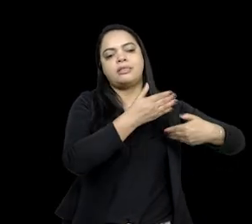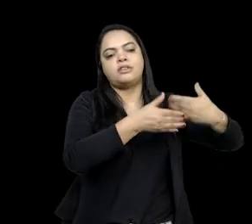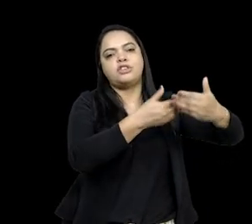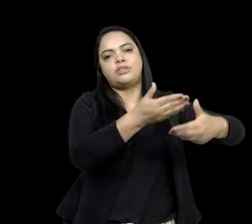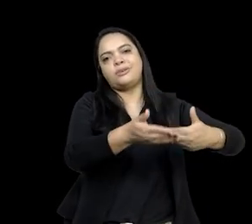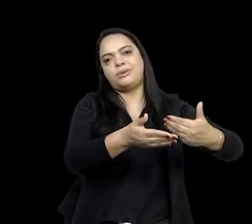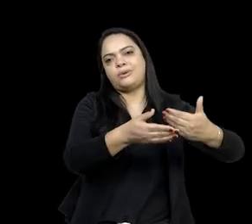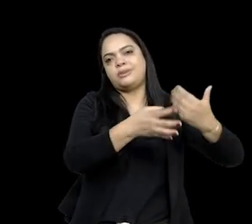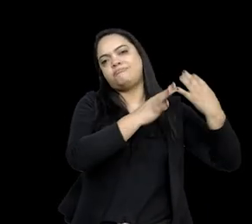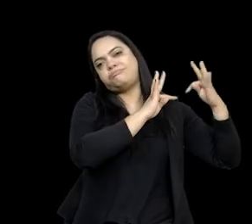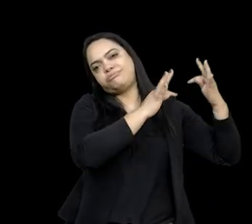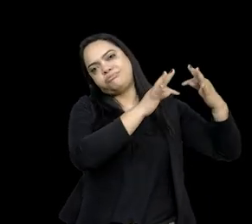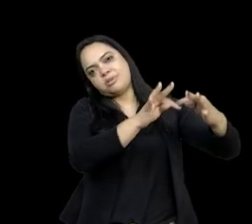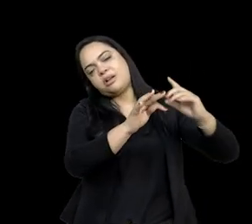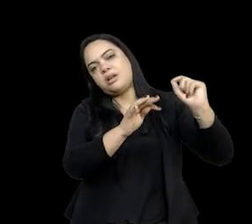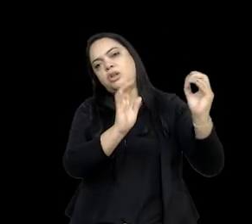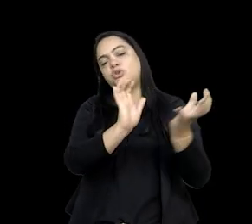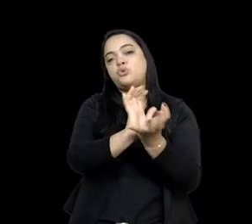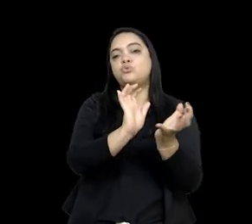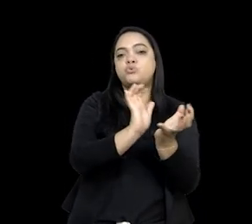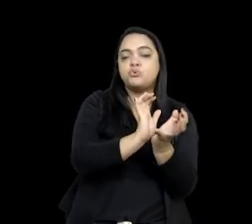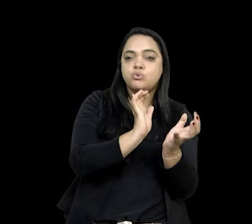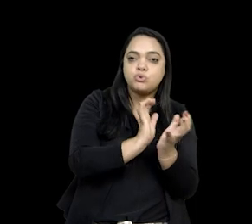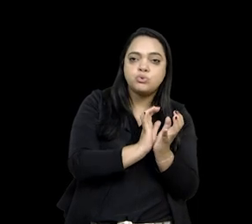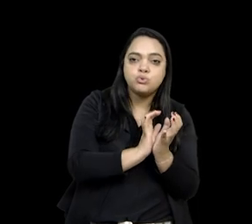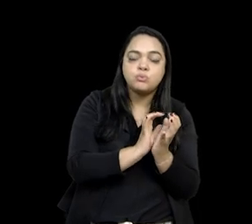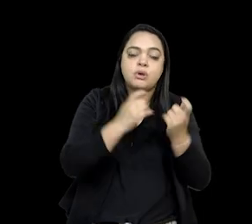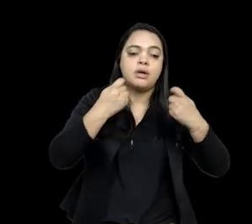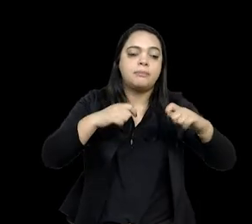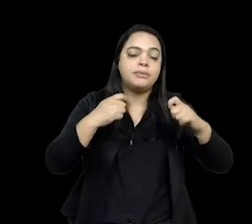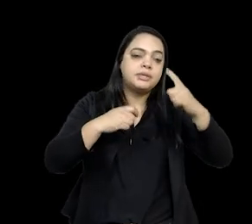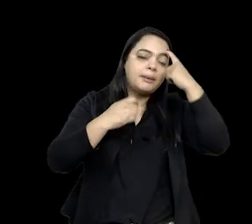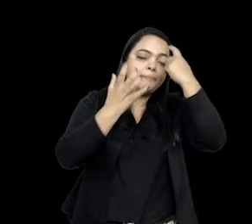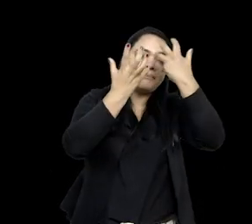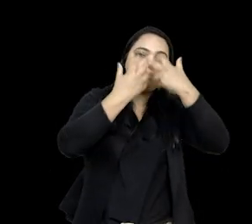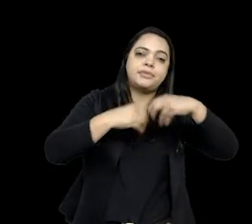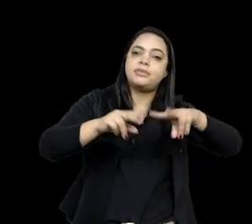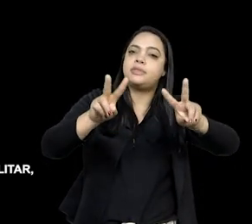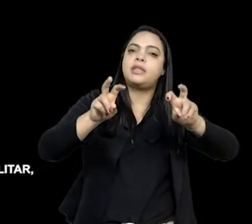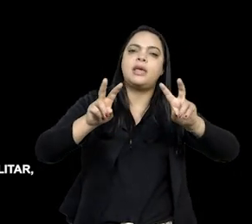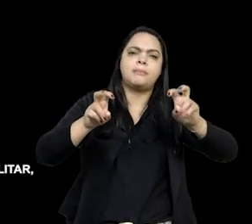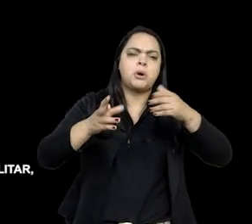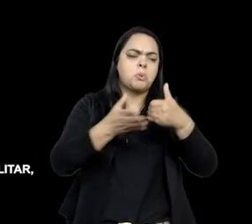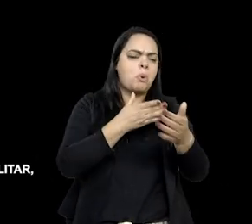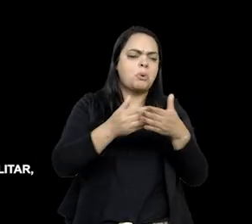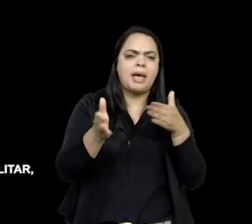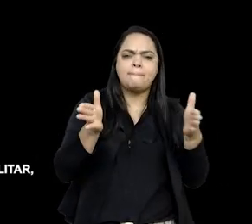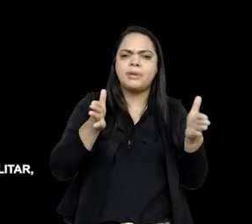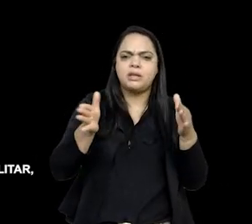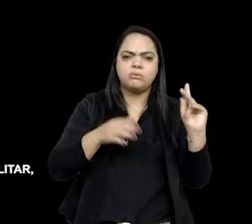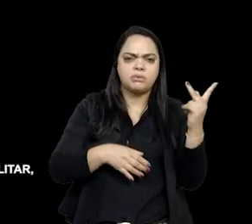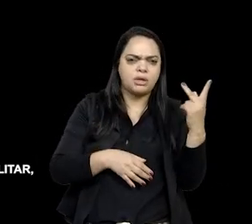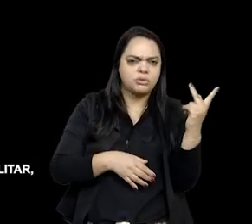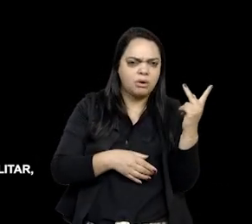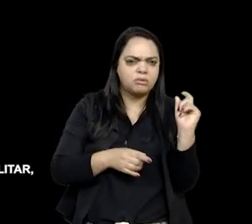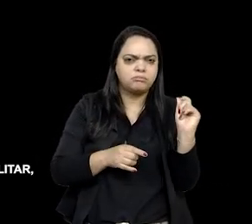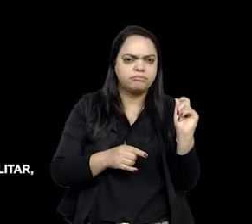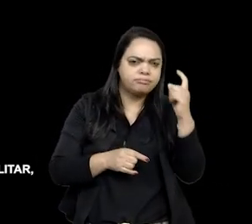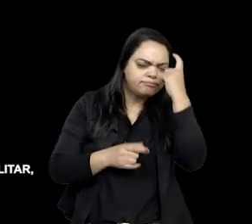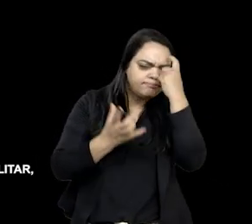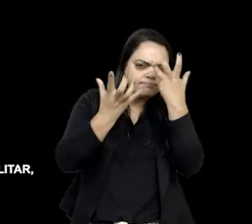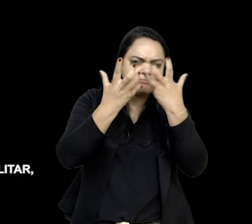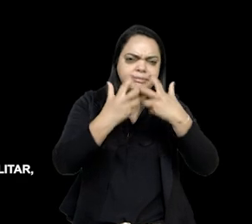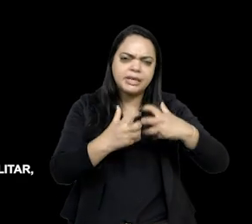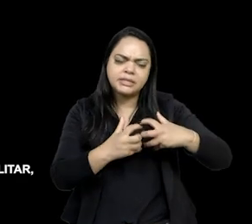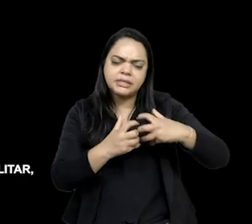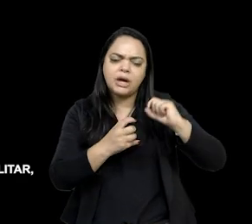procurar sempre nos temas que a gente vai abordar em sala de aula, em qualquer período histórico, na verdade, alguns povos que se relacionam mais com esses